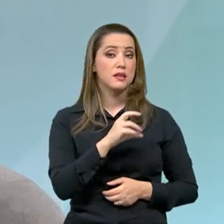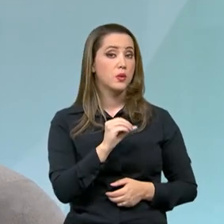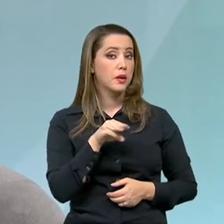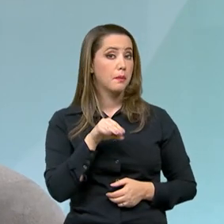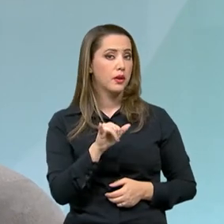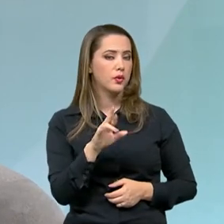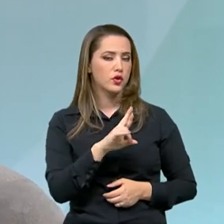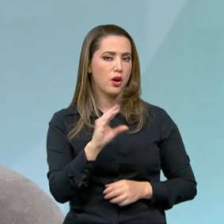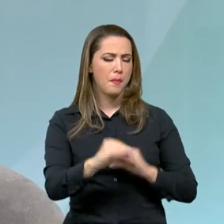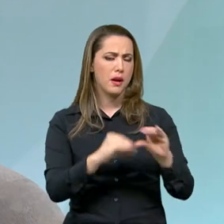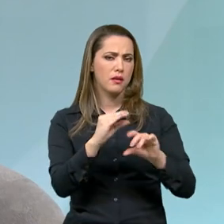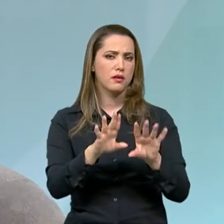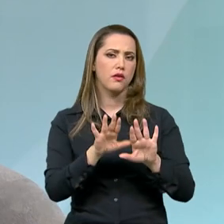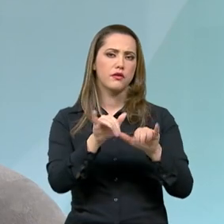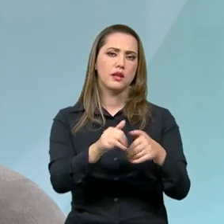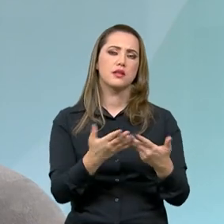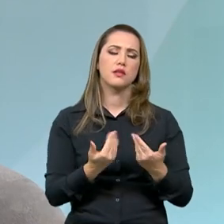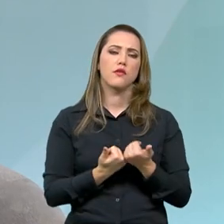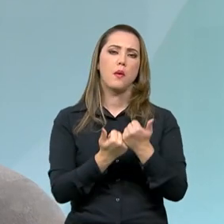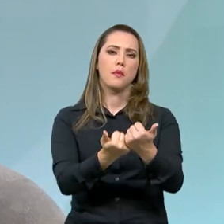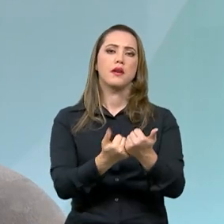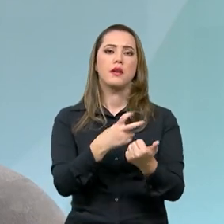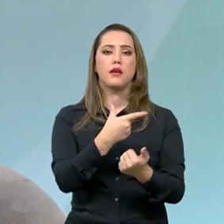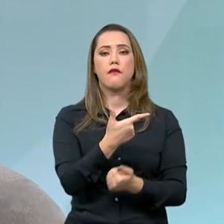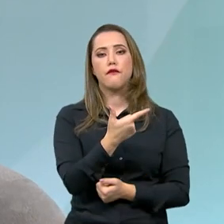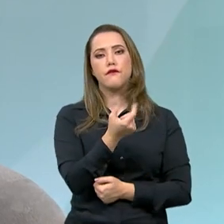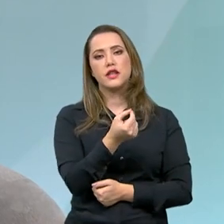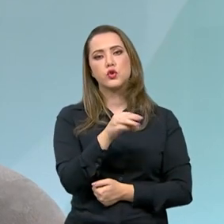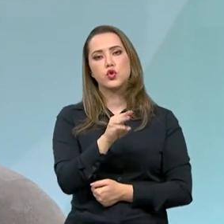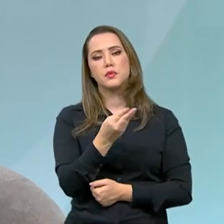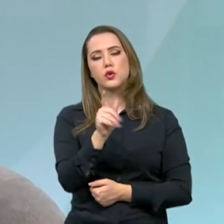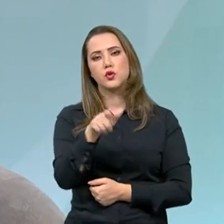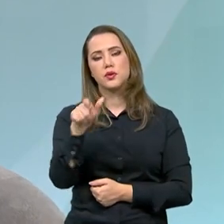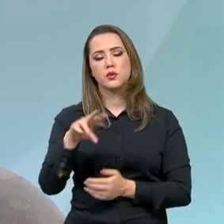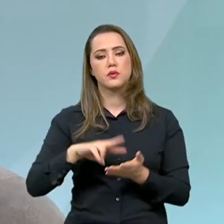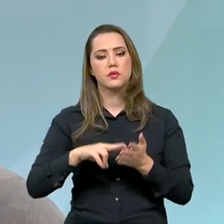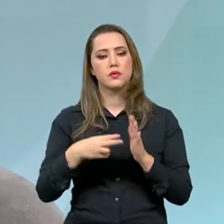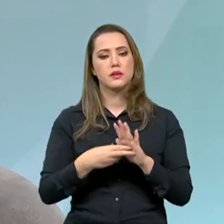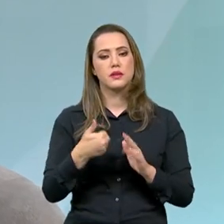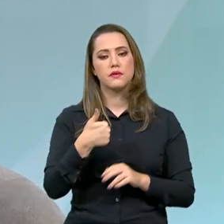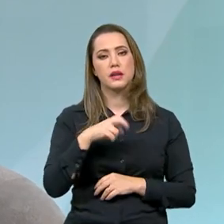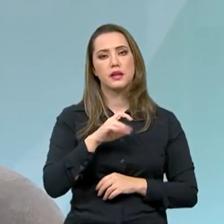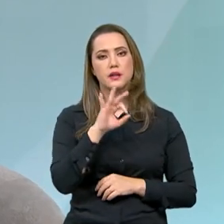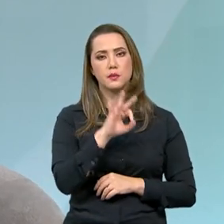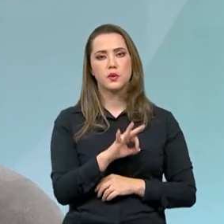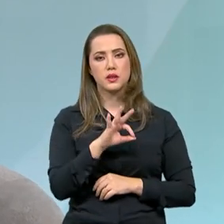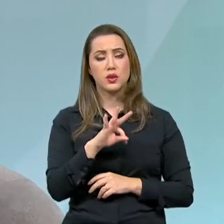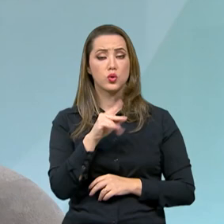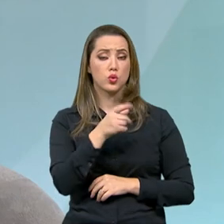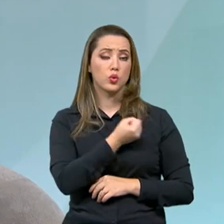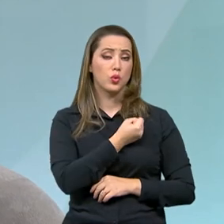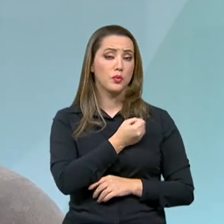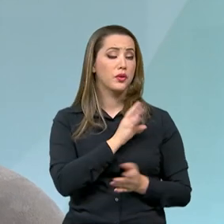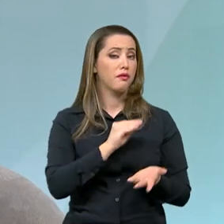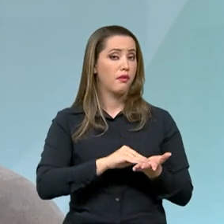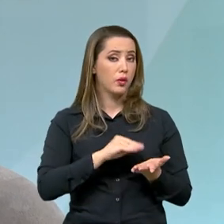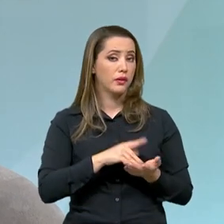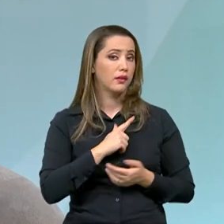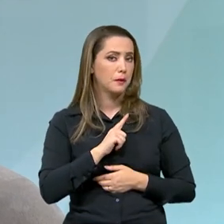investimentos, quando finalizados, vão beneficiar 20 milhões de pessoas, 15% do problema que eu falei. Então, gente já tem